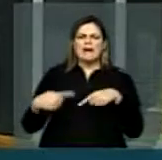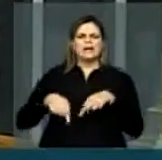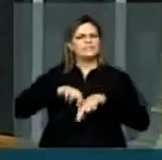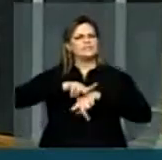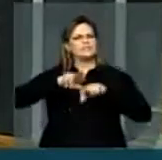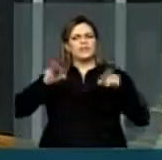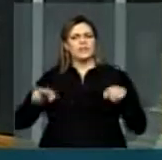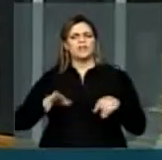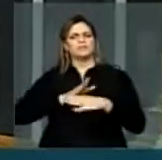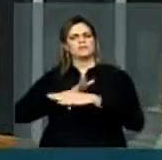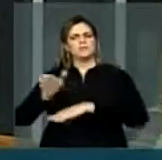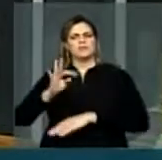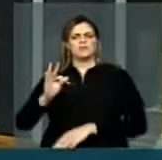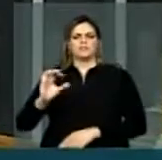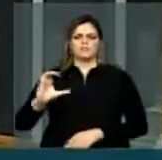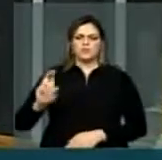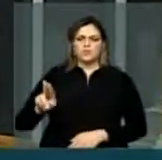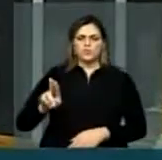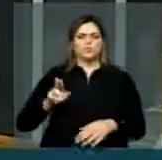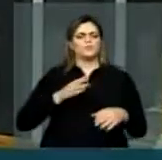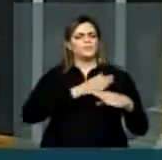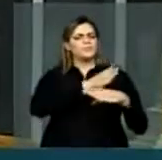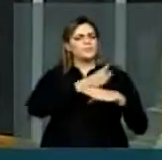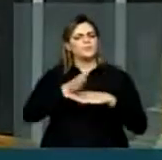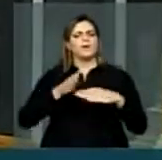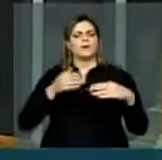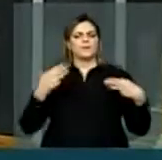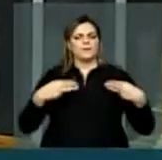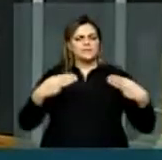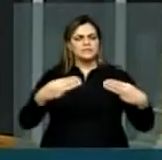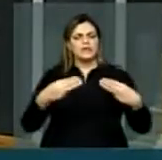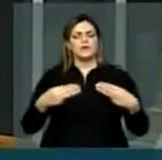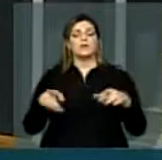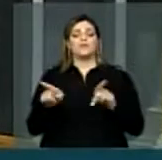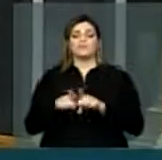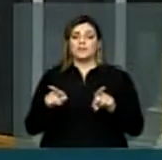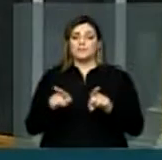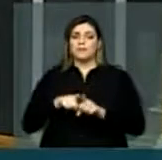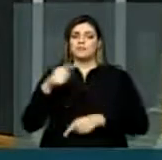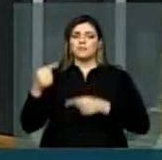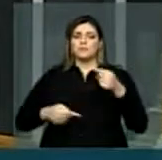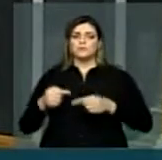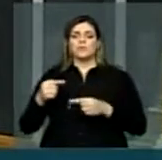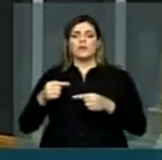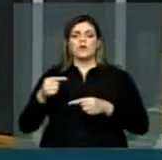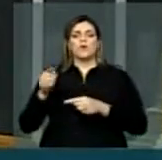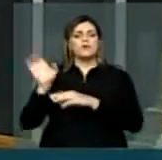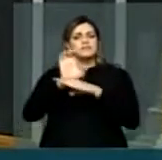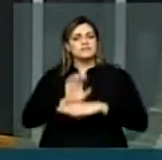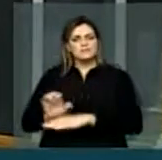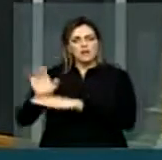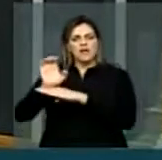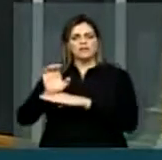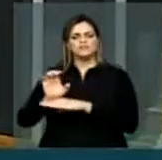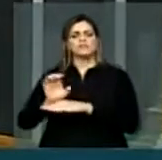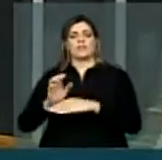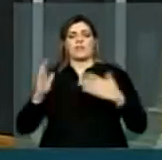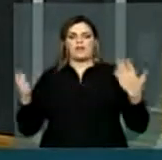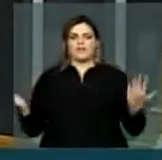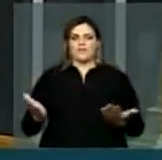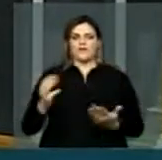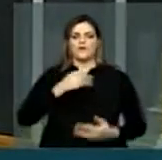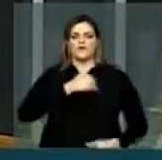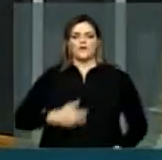matéria no Tribunal de Contas da União, nos ministérios, e levando a discussão também para os estados, o governo federal edita